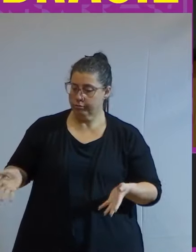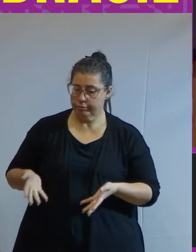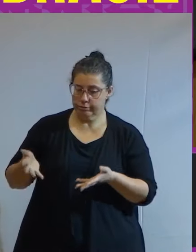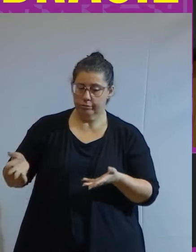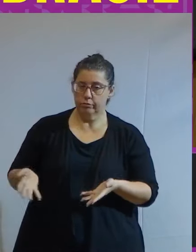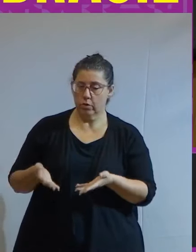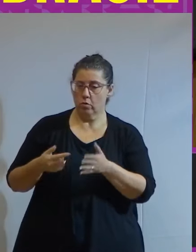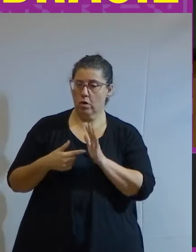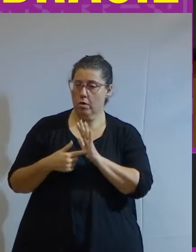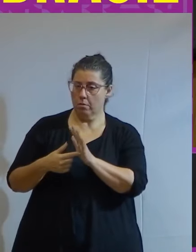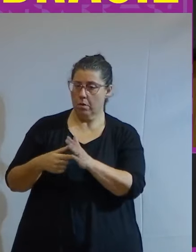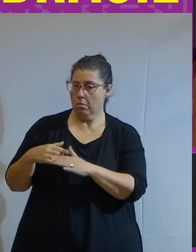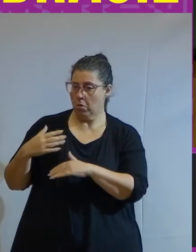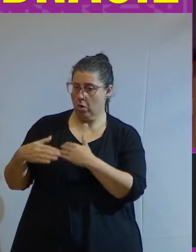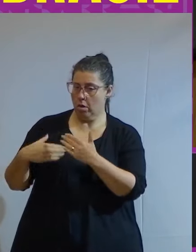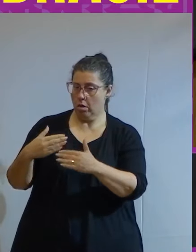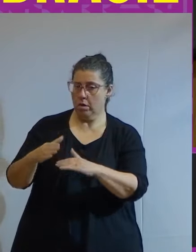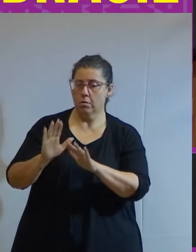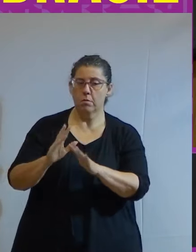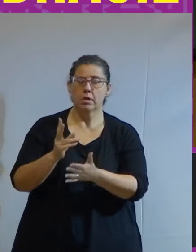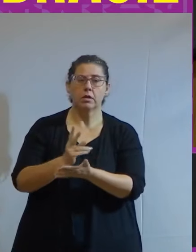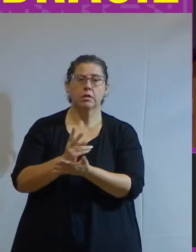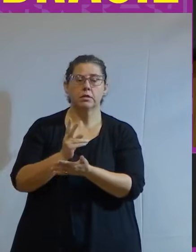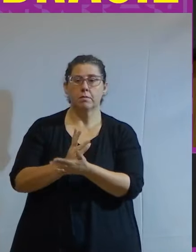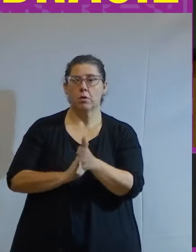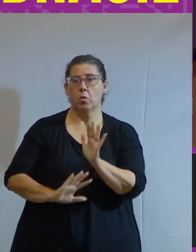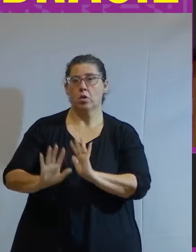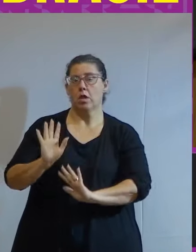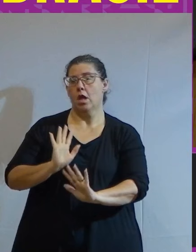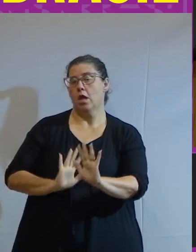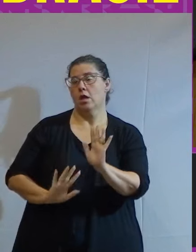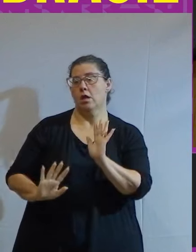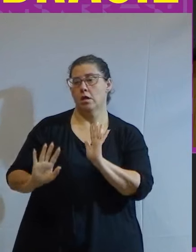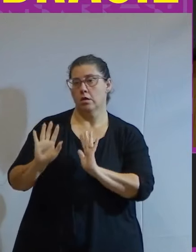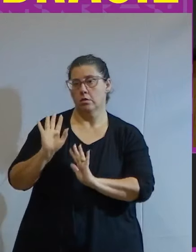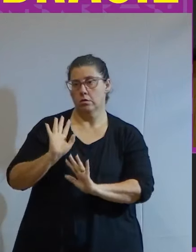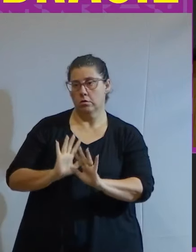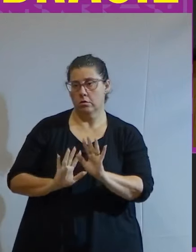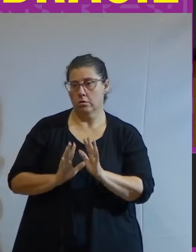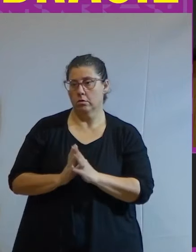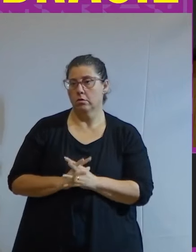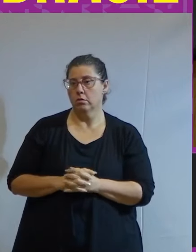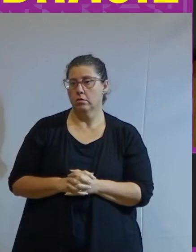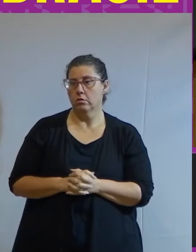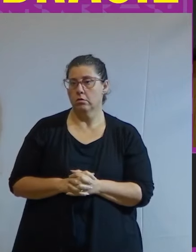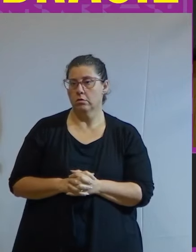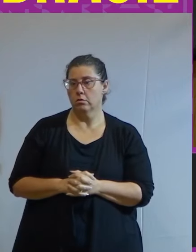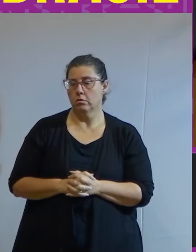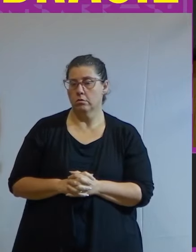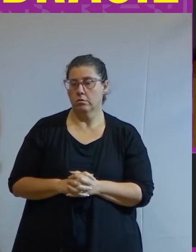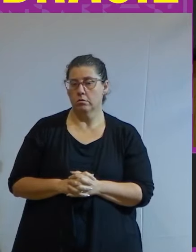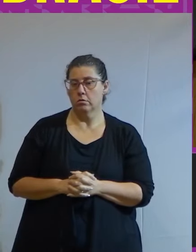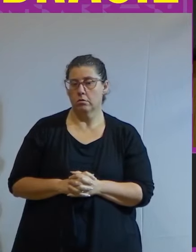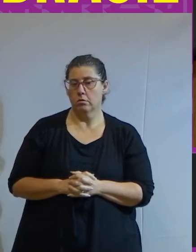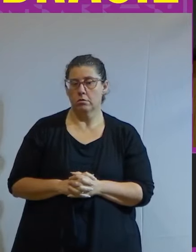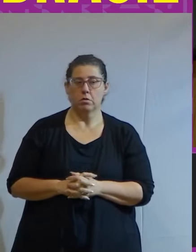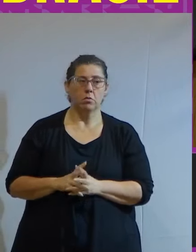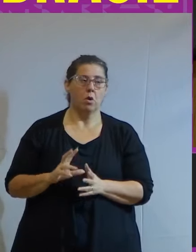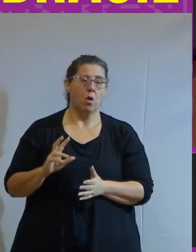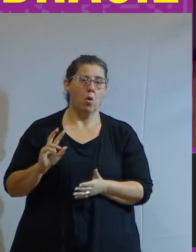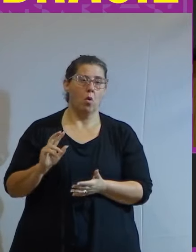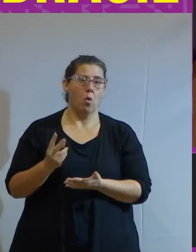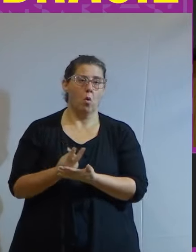progressista mas sempre tomando cuidado para que esse caldo não entorne